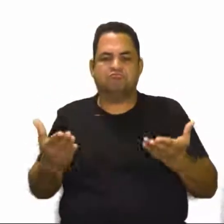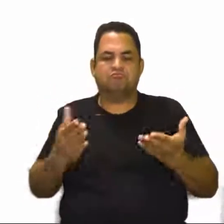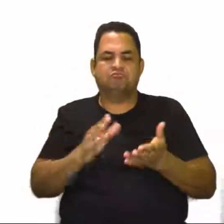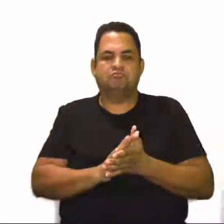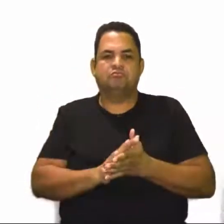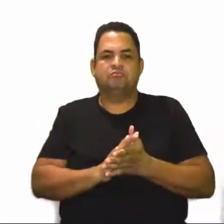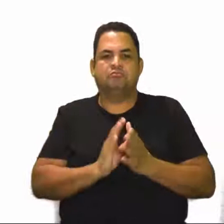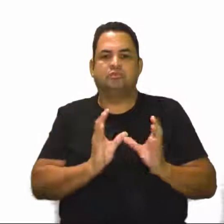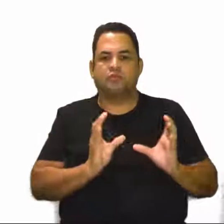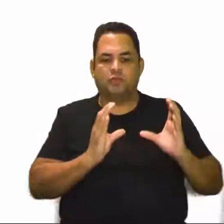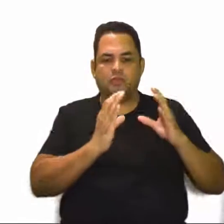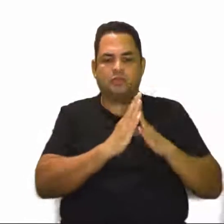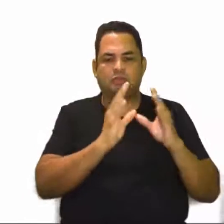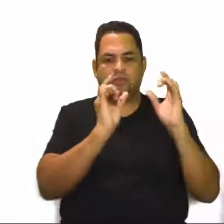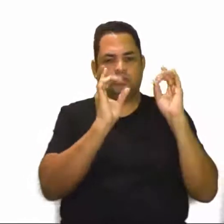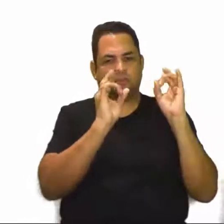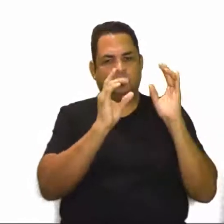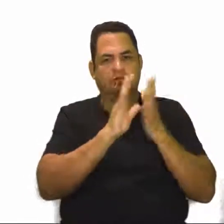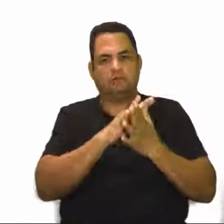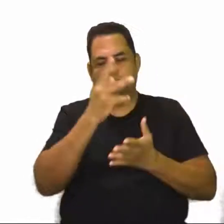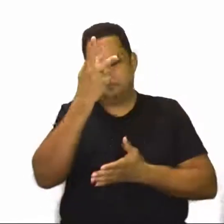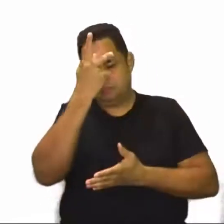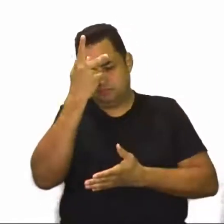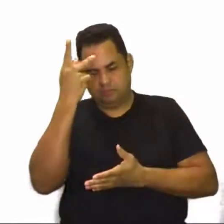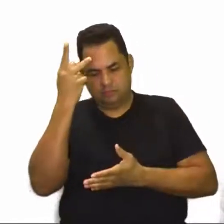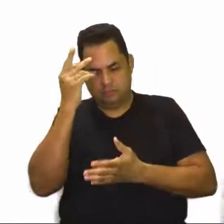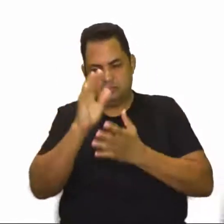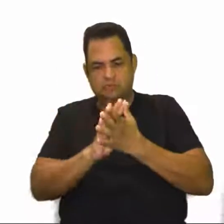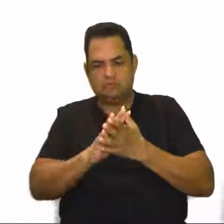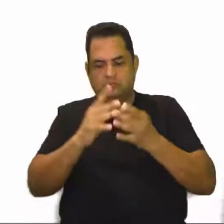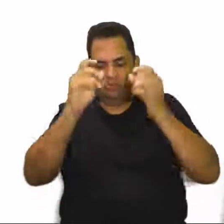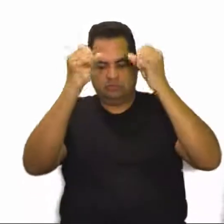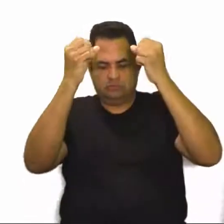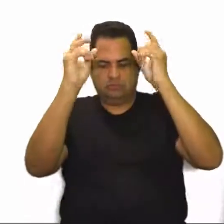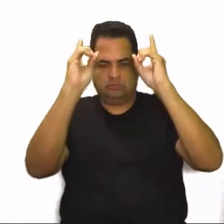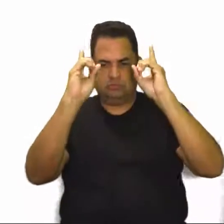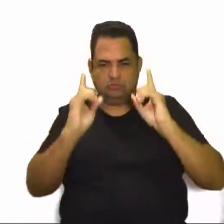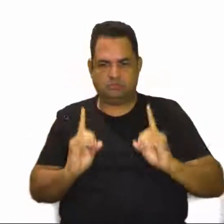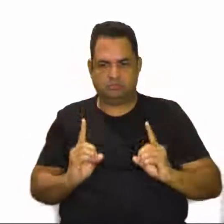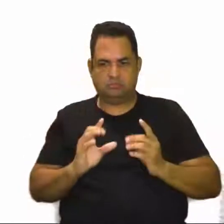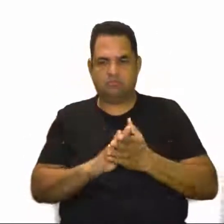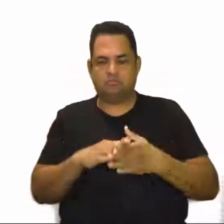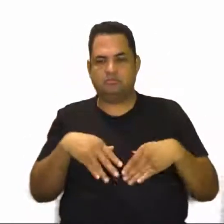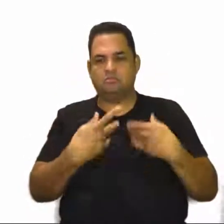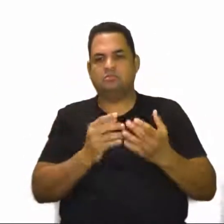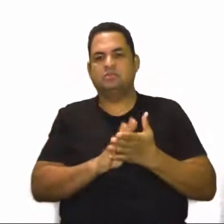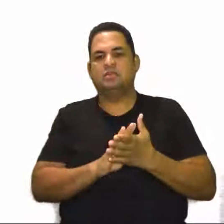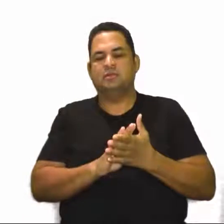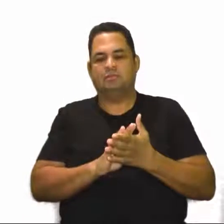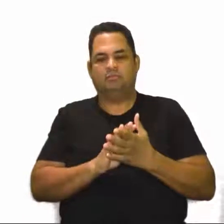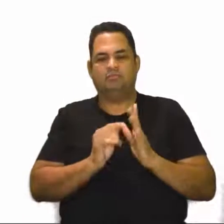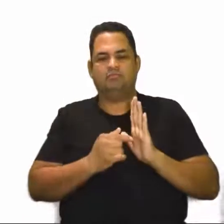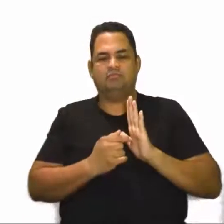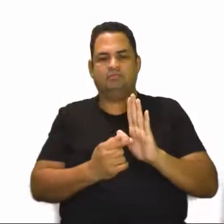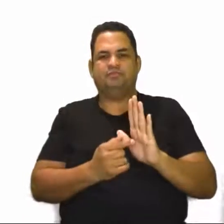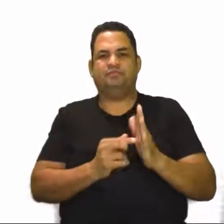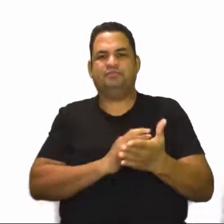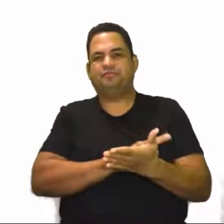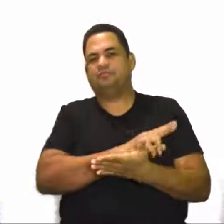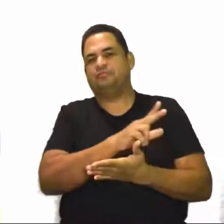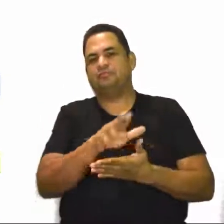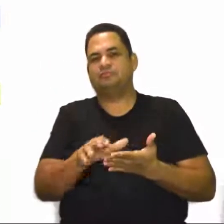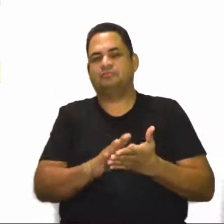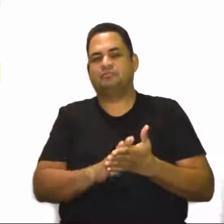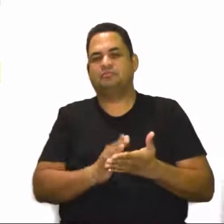atividade física para grupos especiais e com deficiência? Apontamos vários benefícios dessa atividade física.